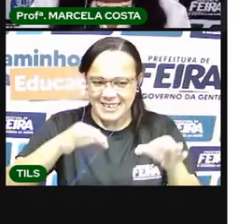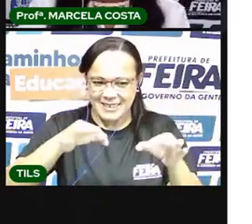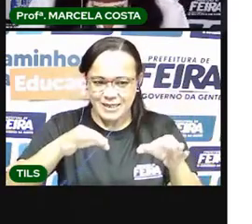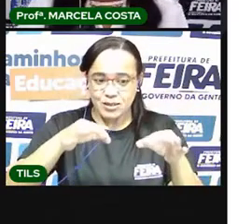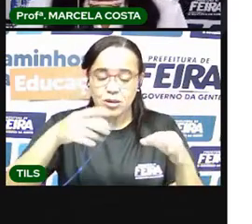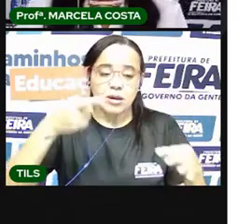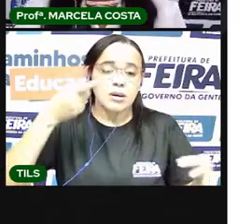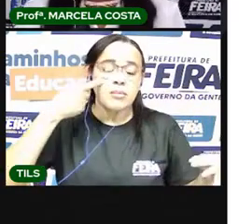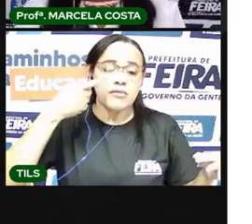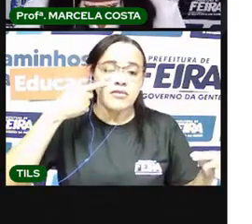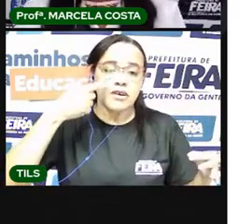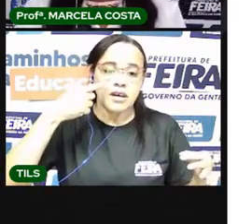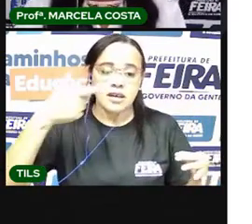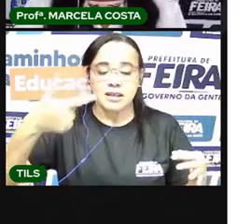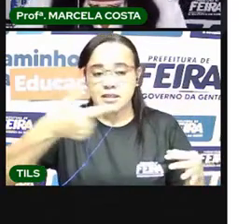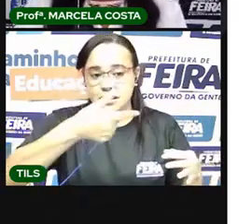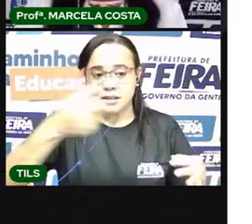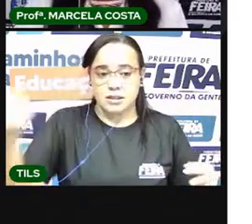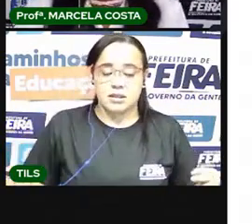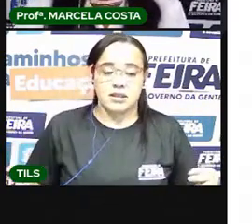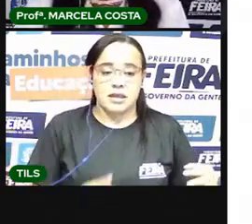Vamos ver agora a segunda questão